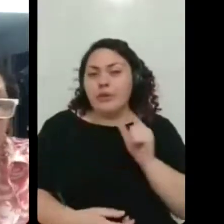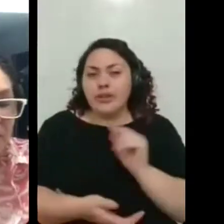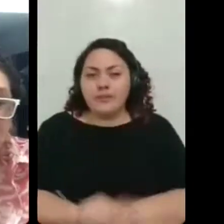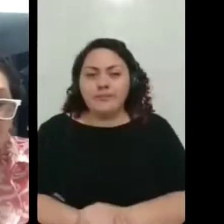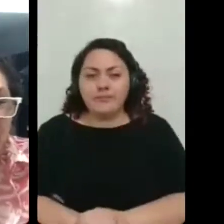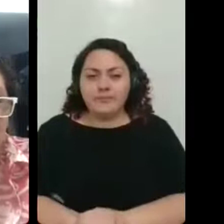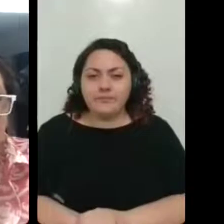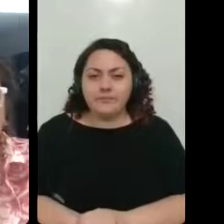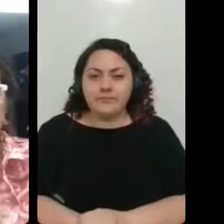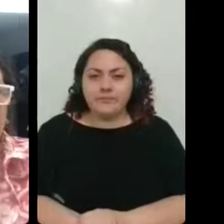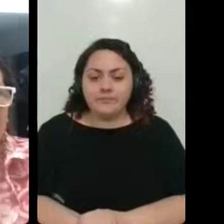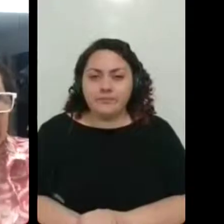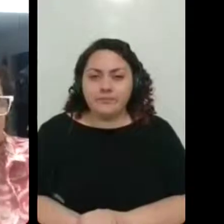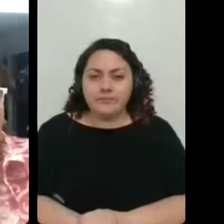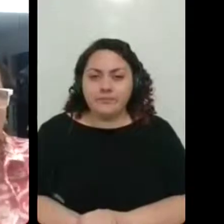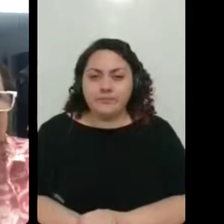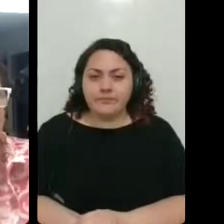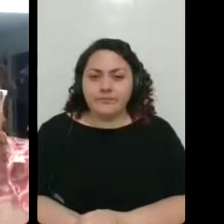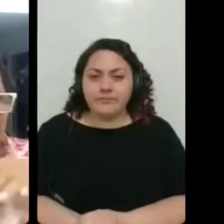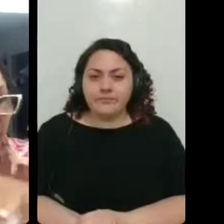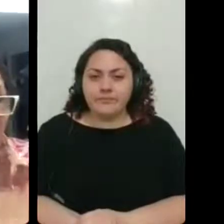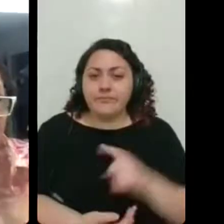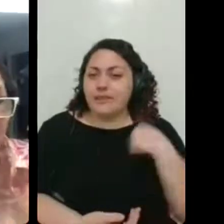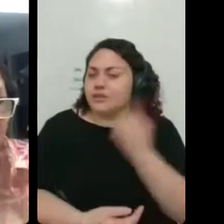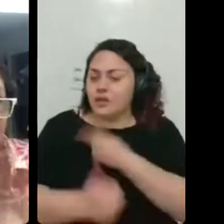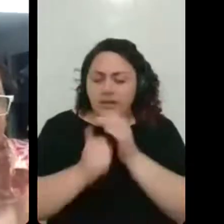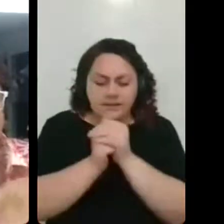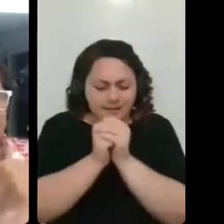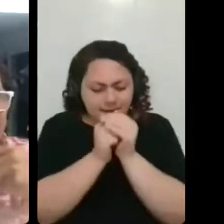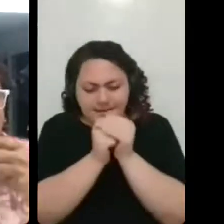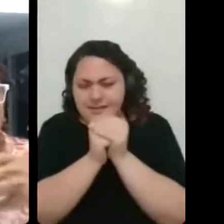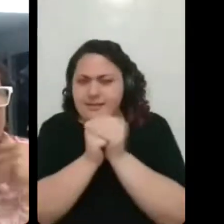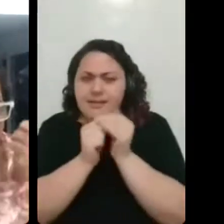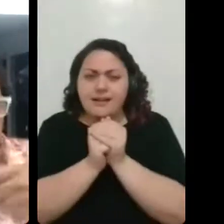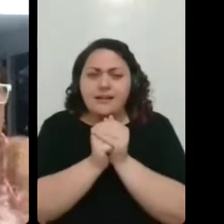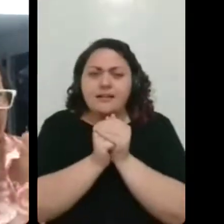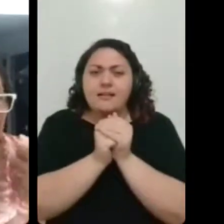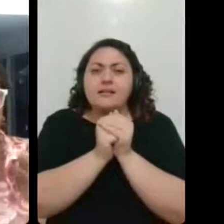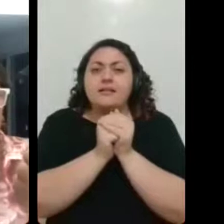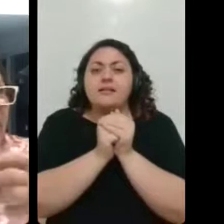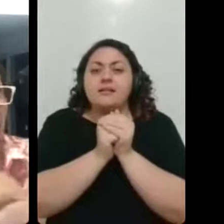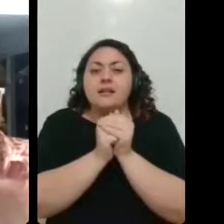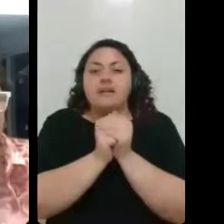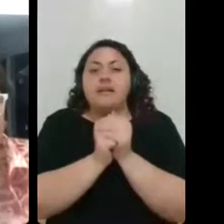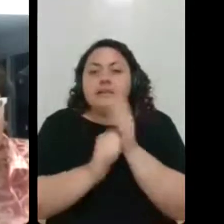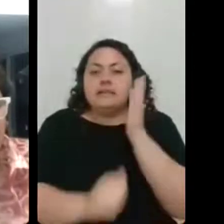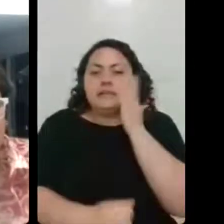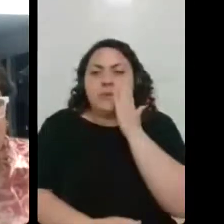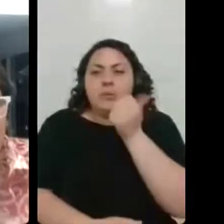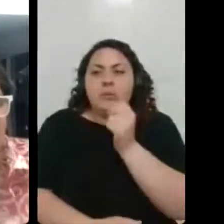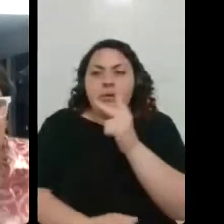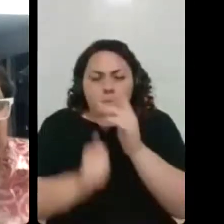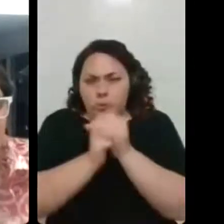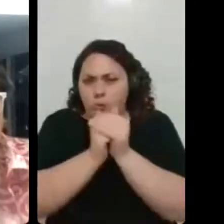gente rezava muito, gente pedia muito, mas a gente achava que tu tava ufa, né? Mas a gente rezava muito, digo, ai, não era nem tão